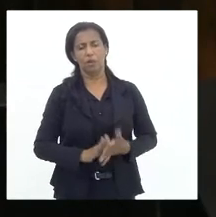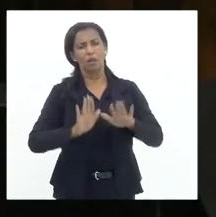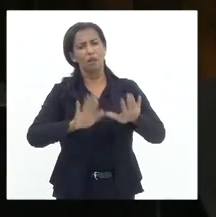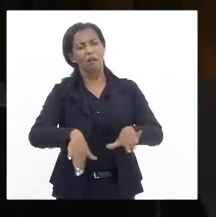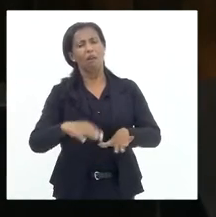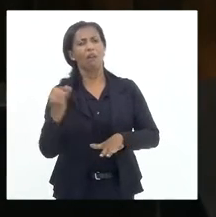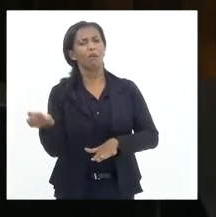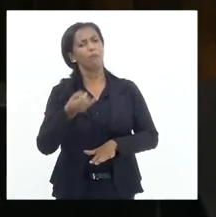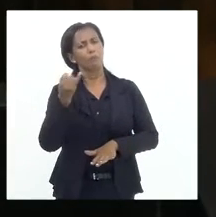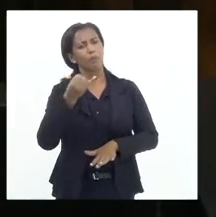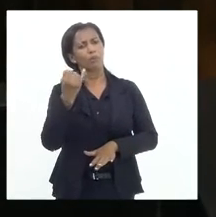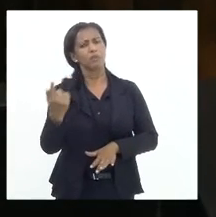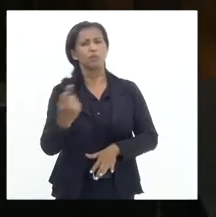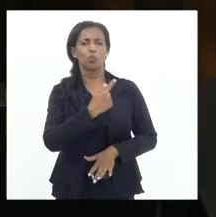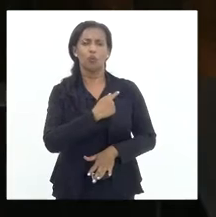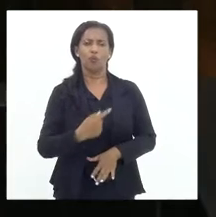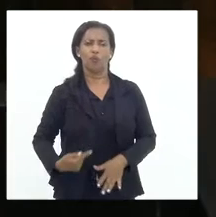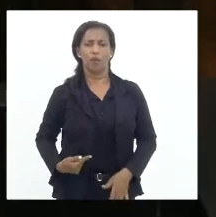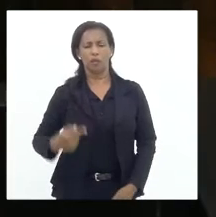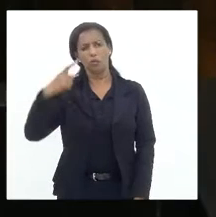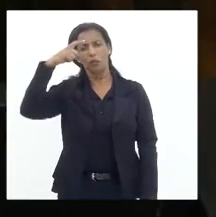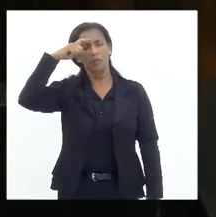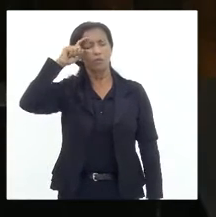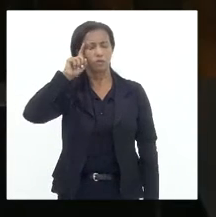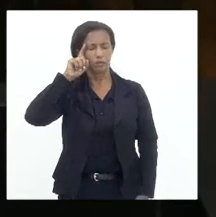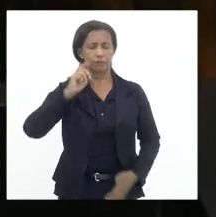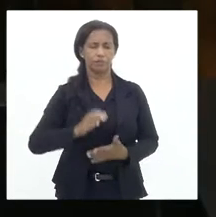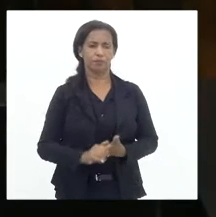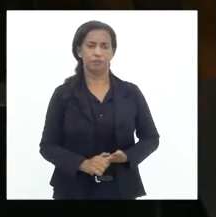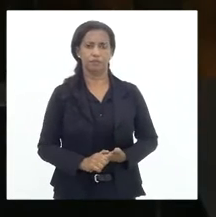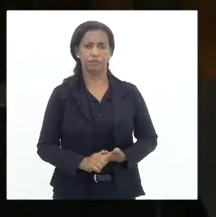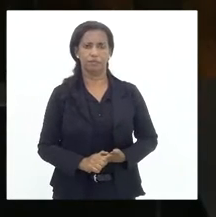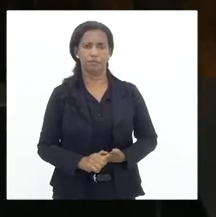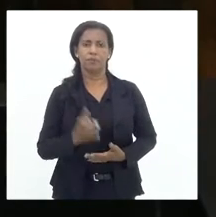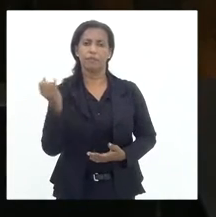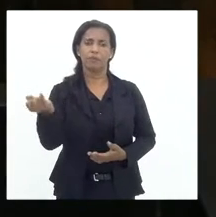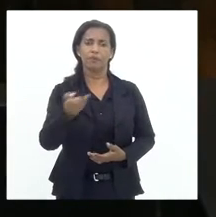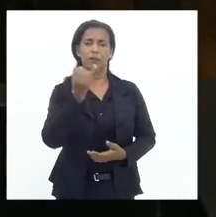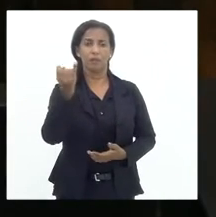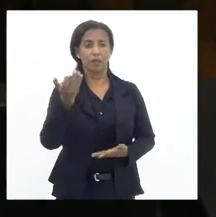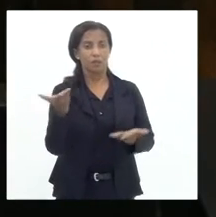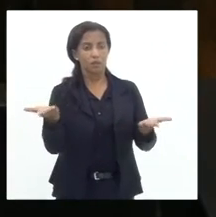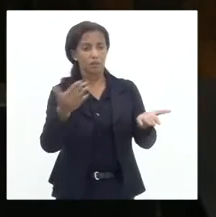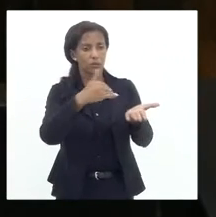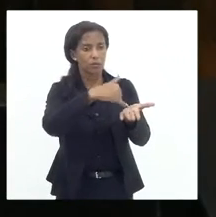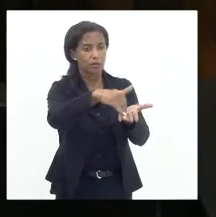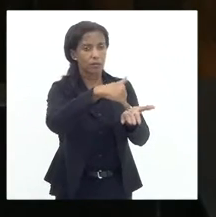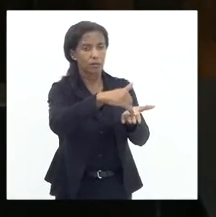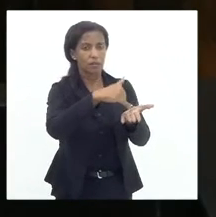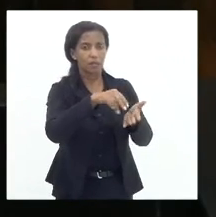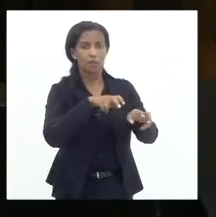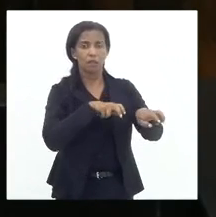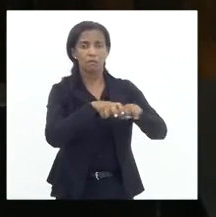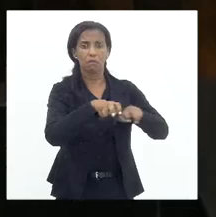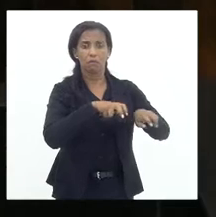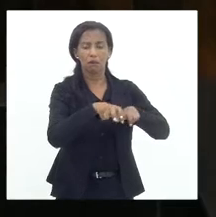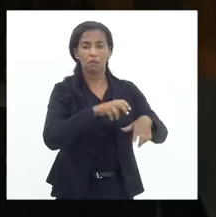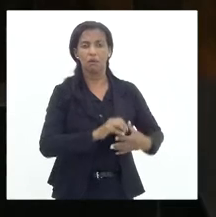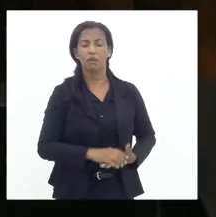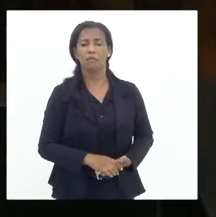muito importante, senhor governador Caldo Castro, é muito importante, senhor secretário de transportes,